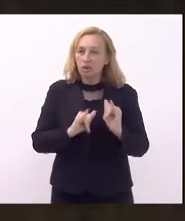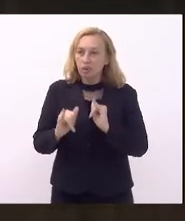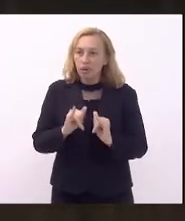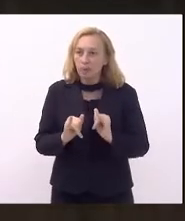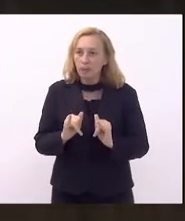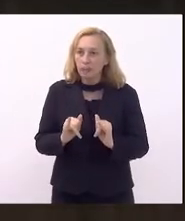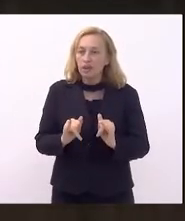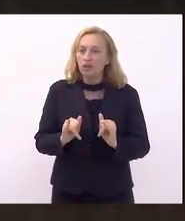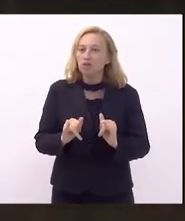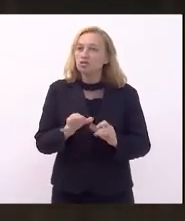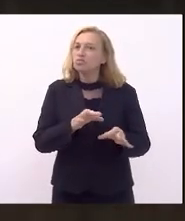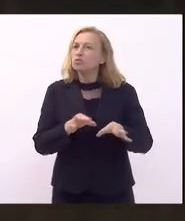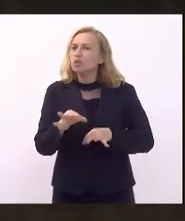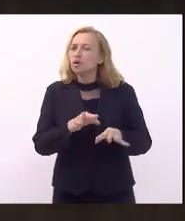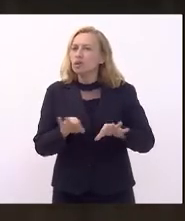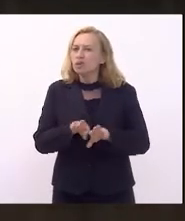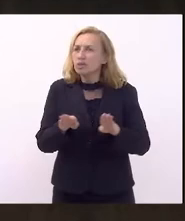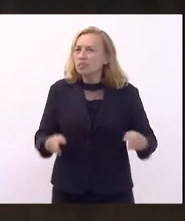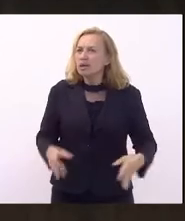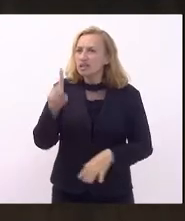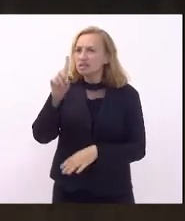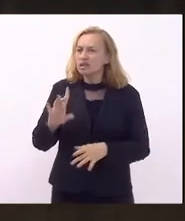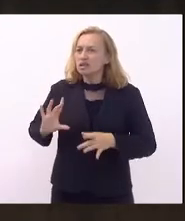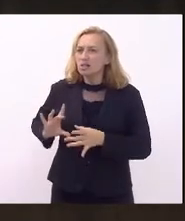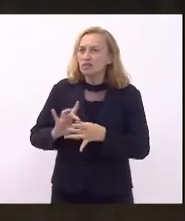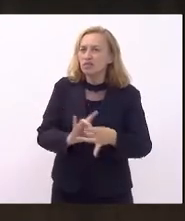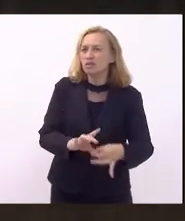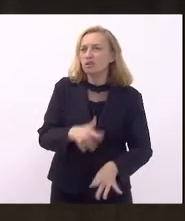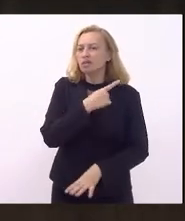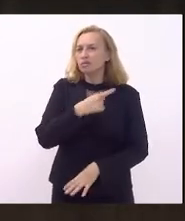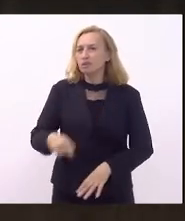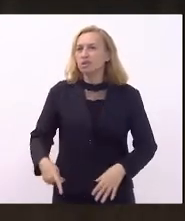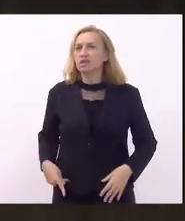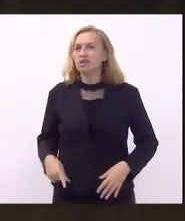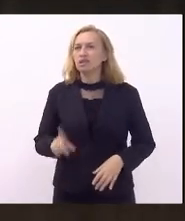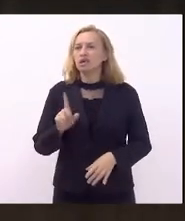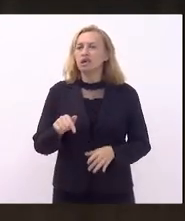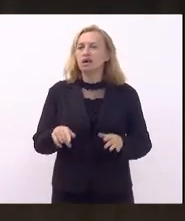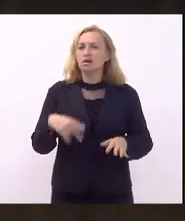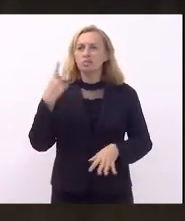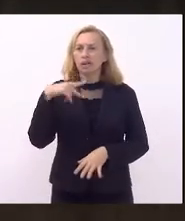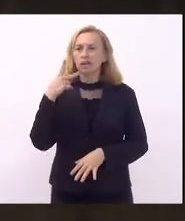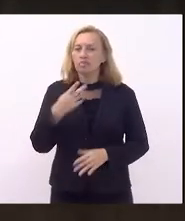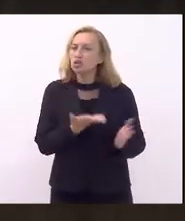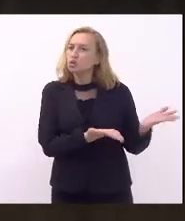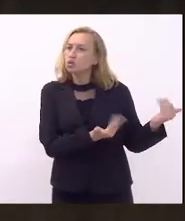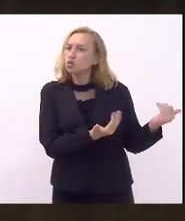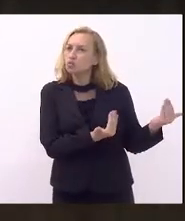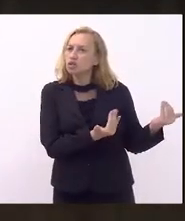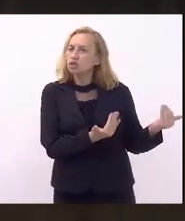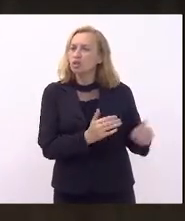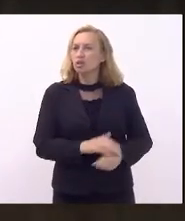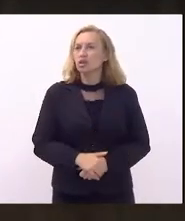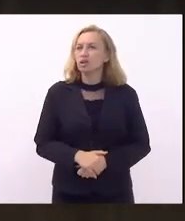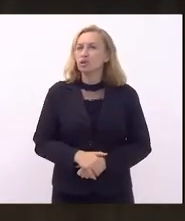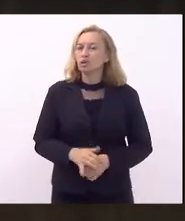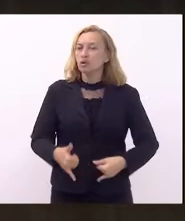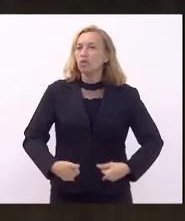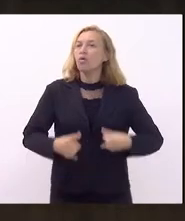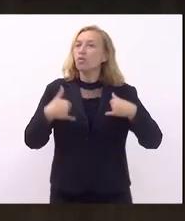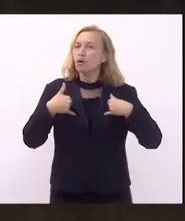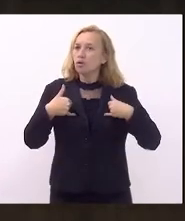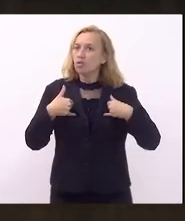sobre o programa aqui da mesa diretora, vinculado à presidência, que é o Parlamento Juvenil, que tive muita honra e